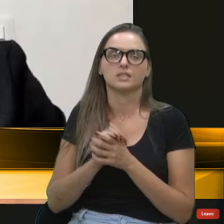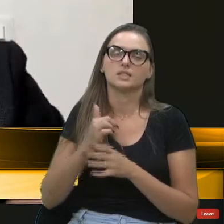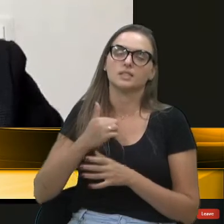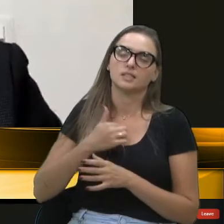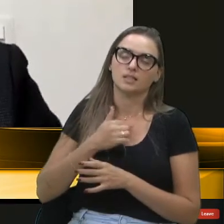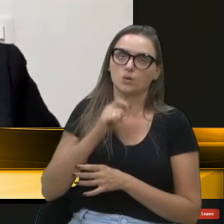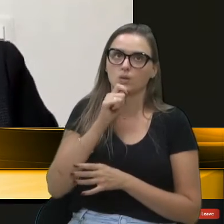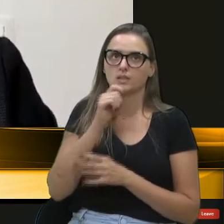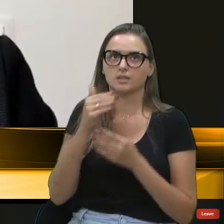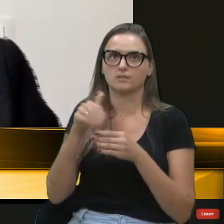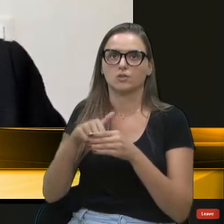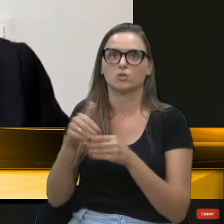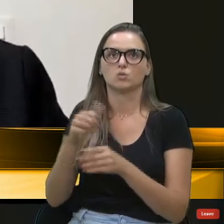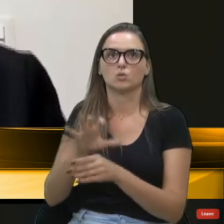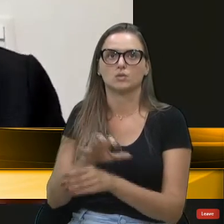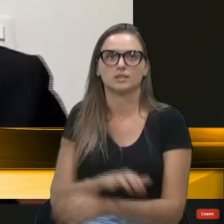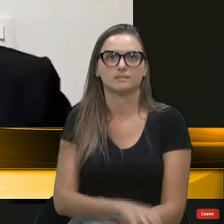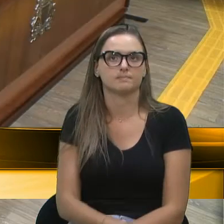eu voto ponto.